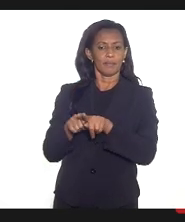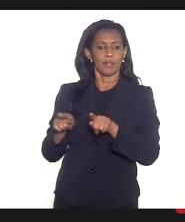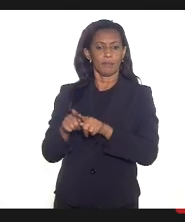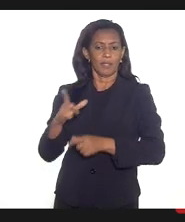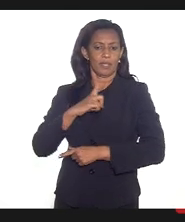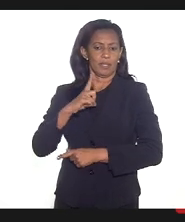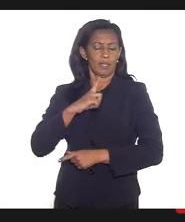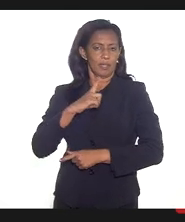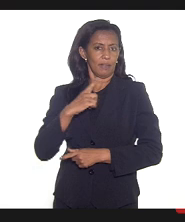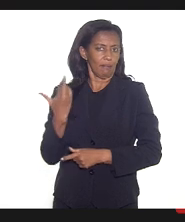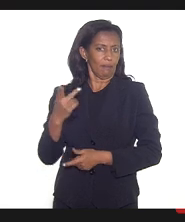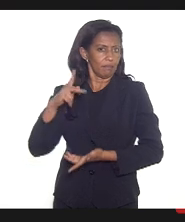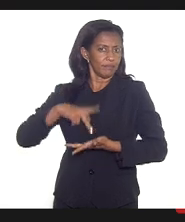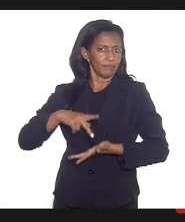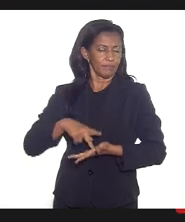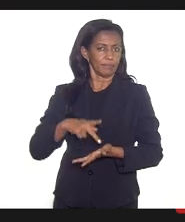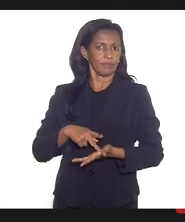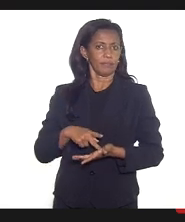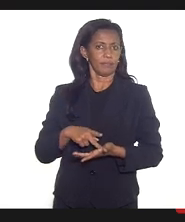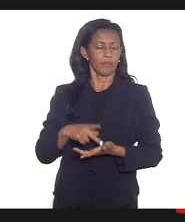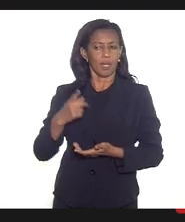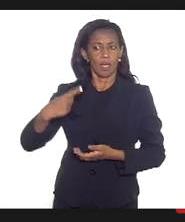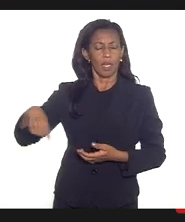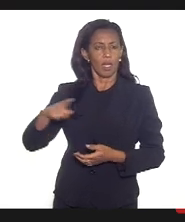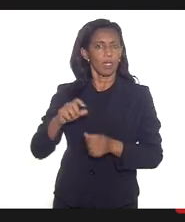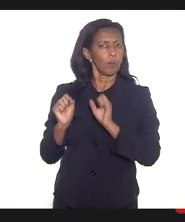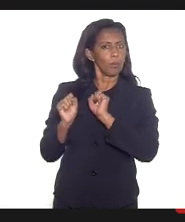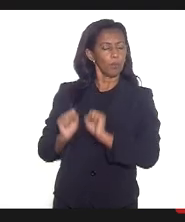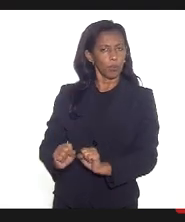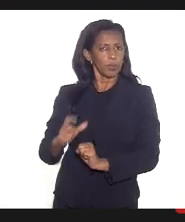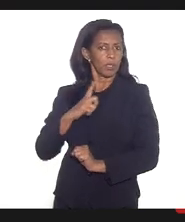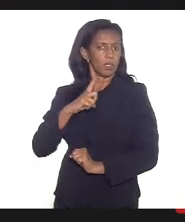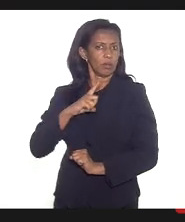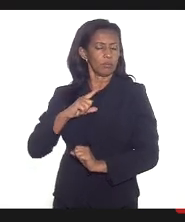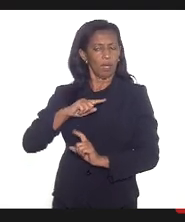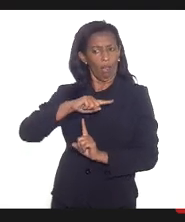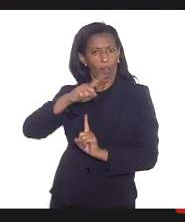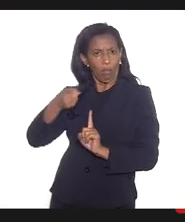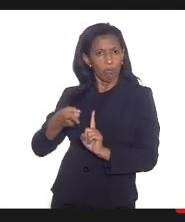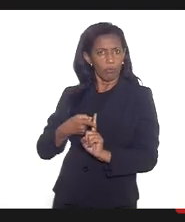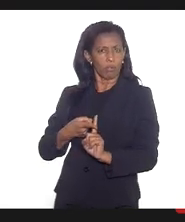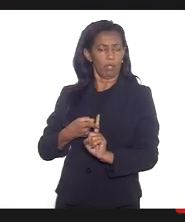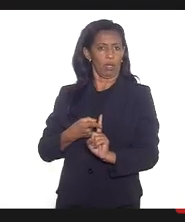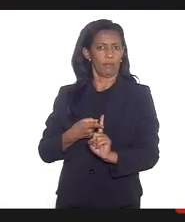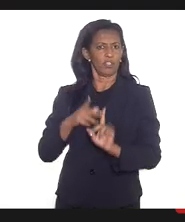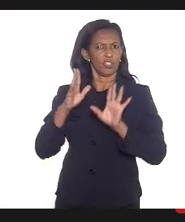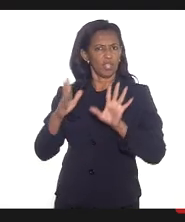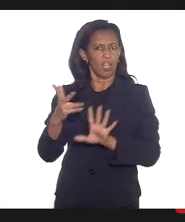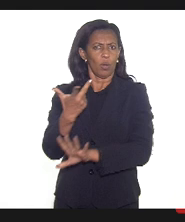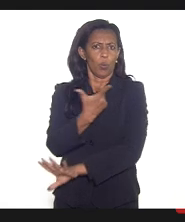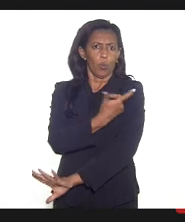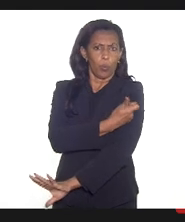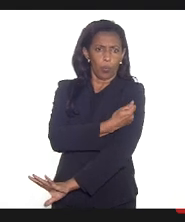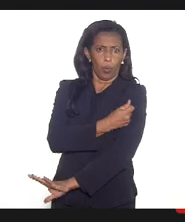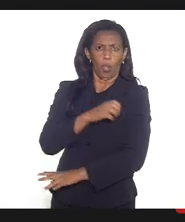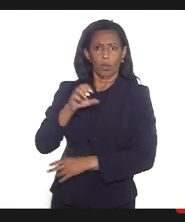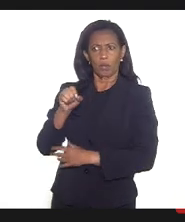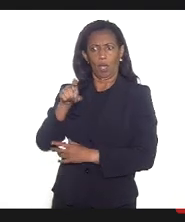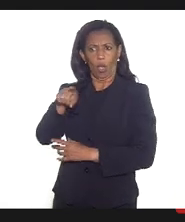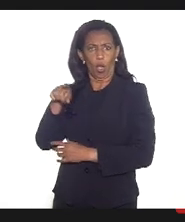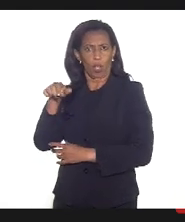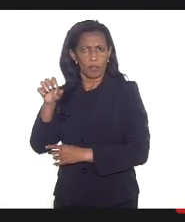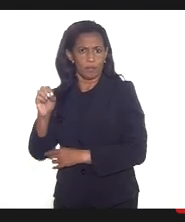evidência de que elas poderiam estar as gestantes que já tomaram a vacina da Oxford